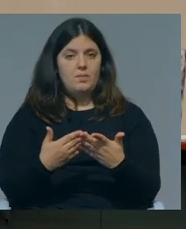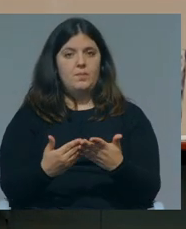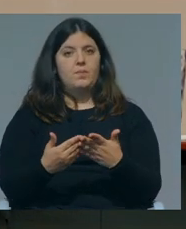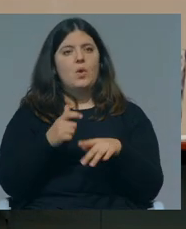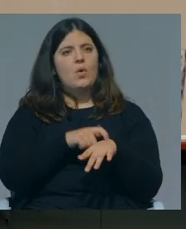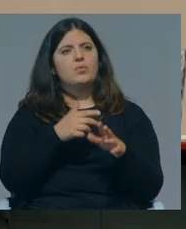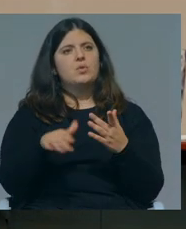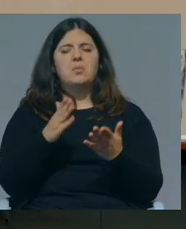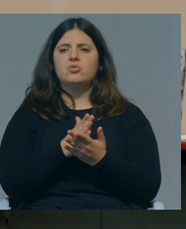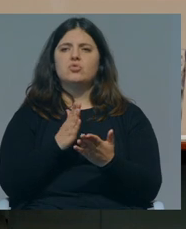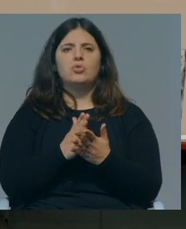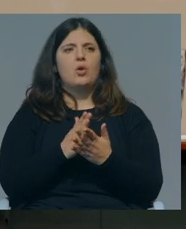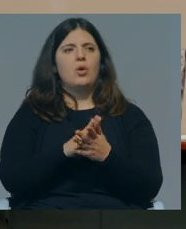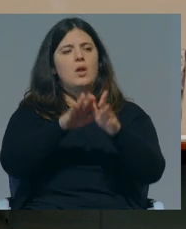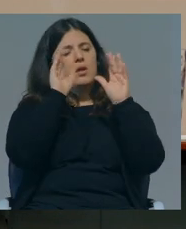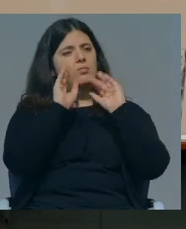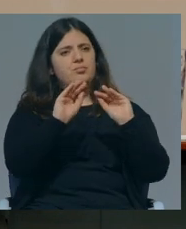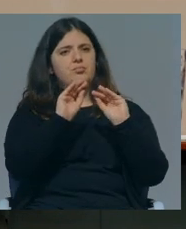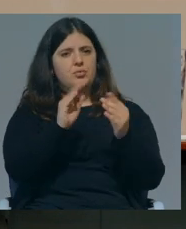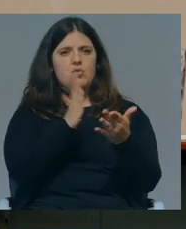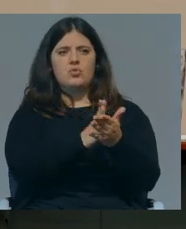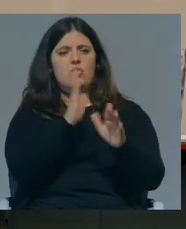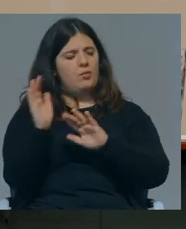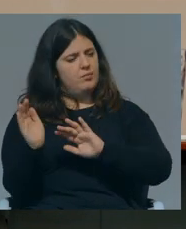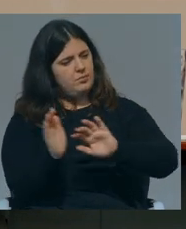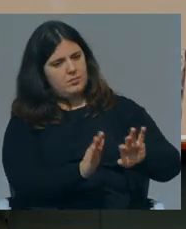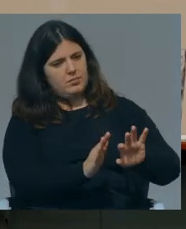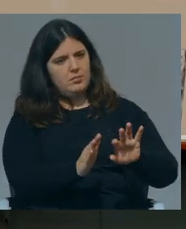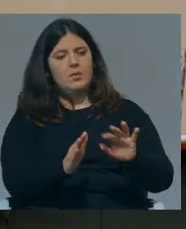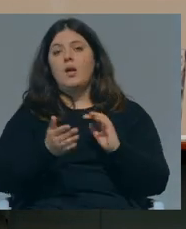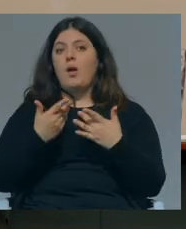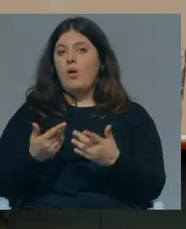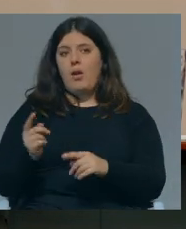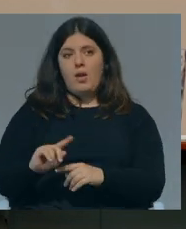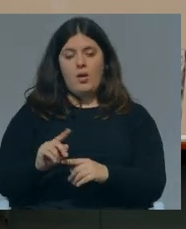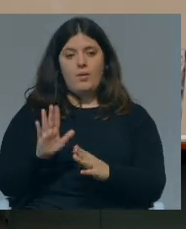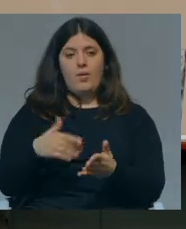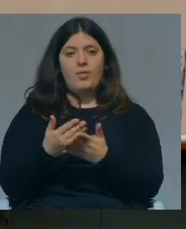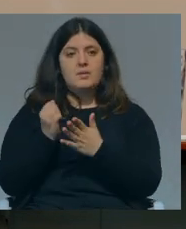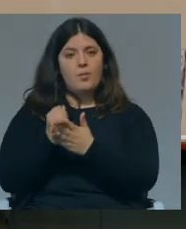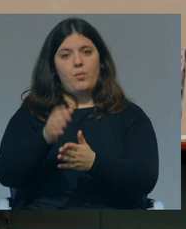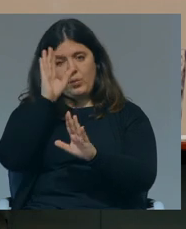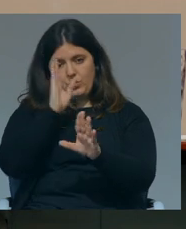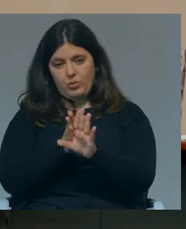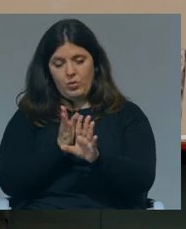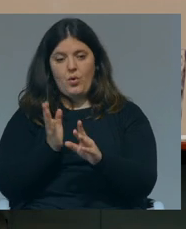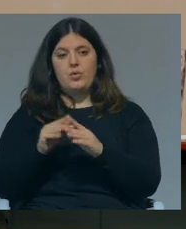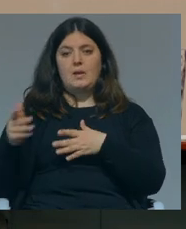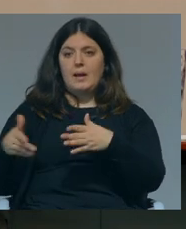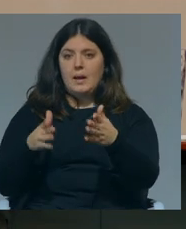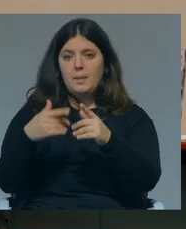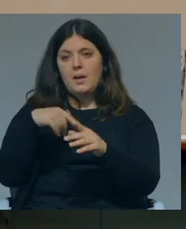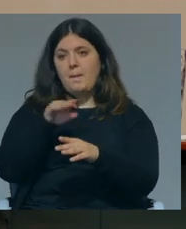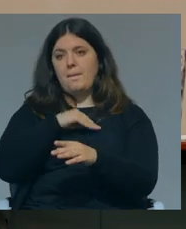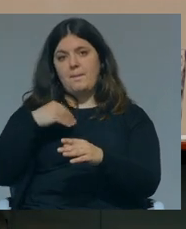Houve um tempo em a escola era mera instrução, dava-se instrução apenas e agora não. Dá-se apoio psicológico, reencaminha-se